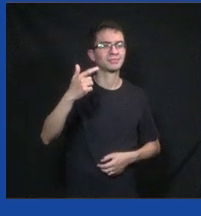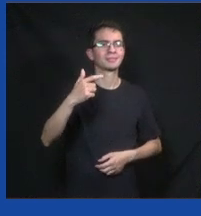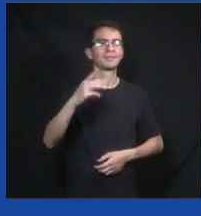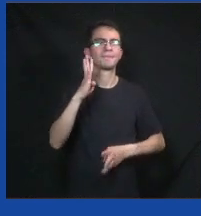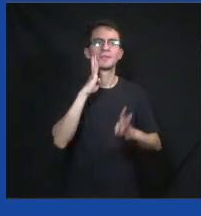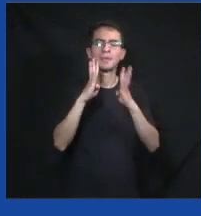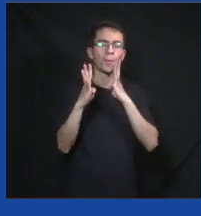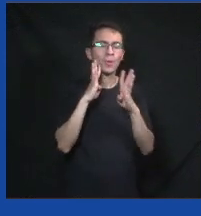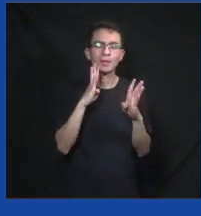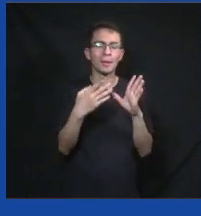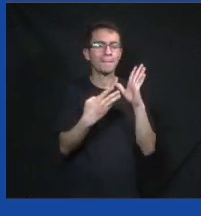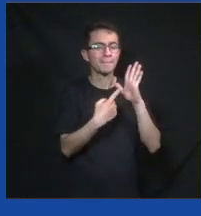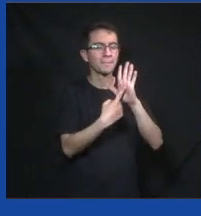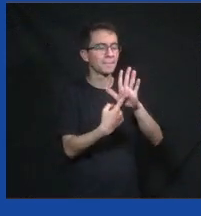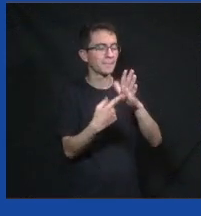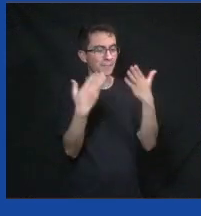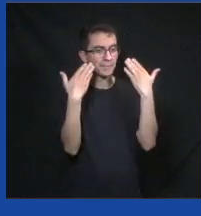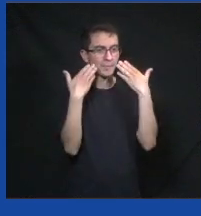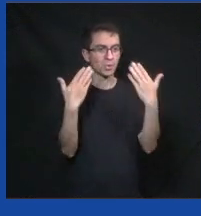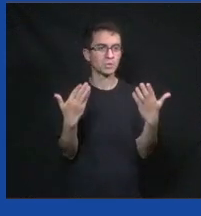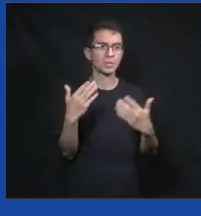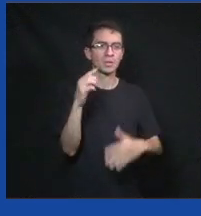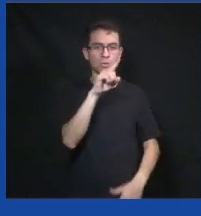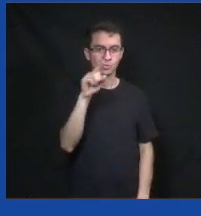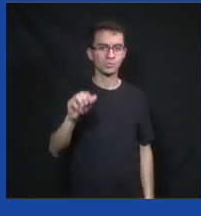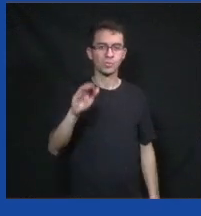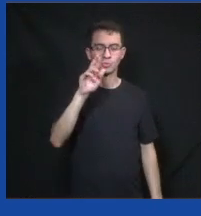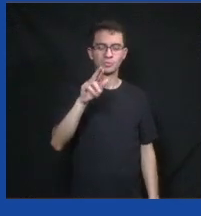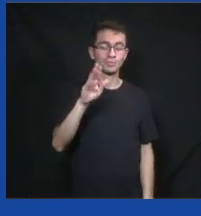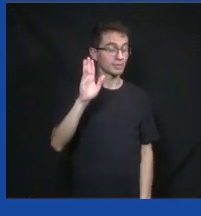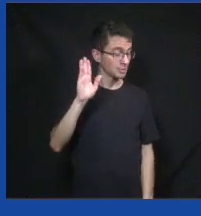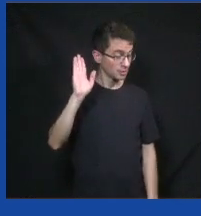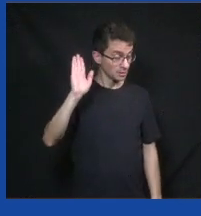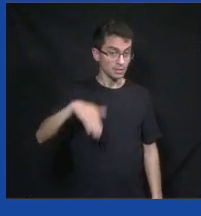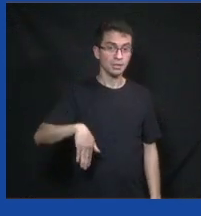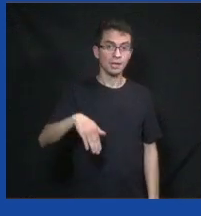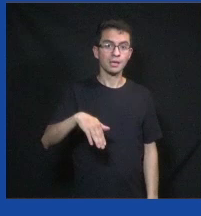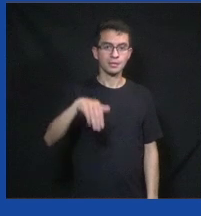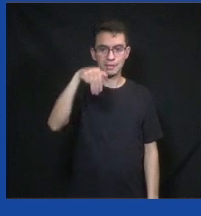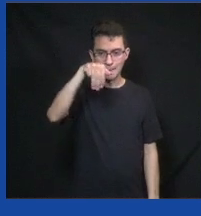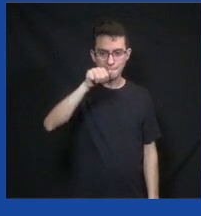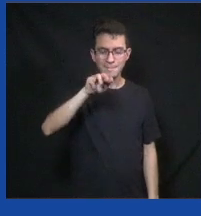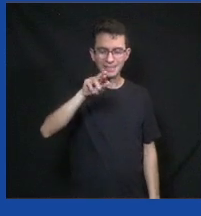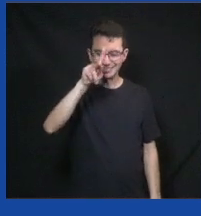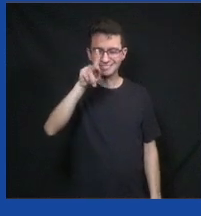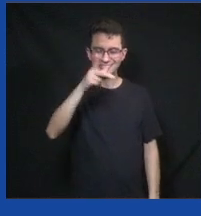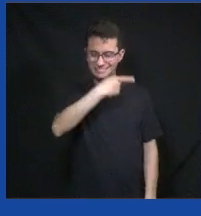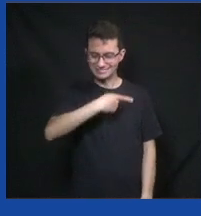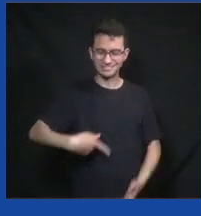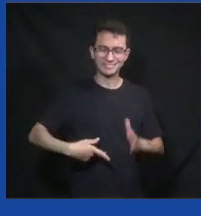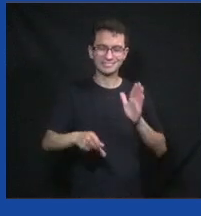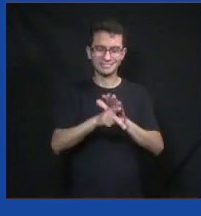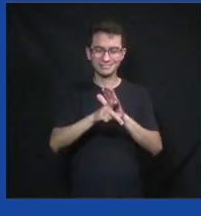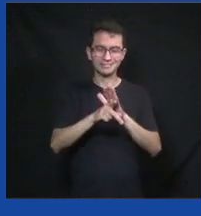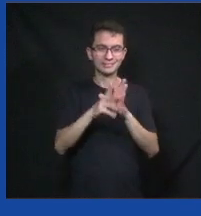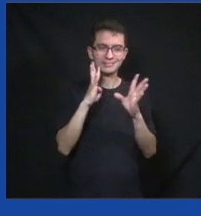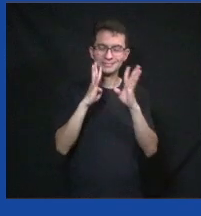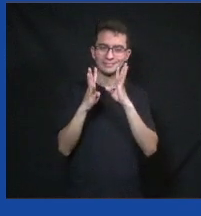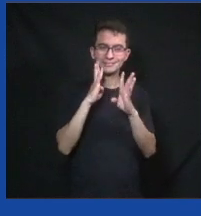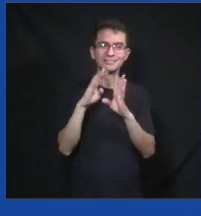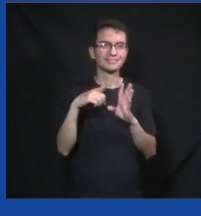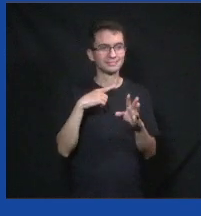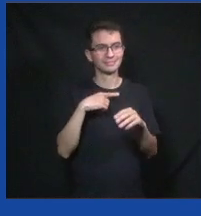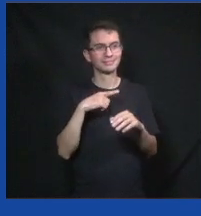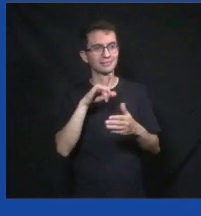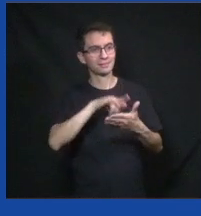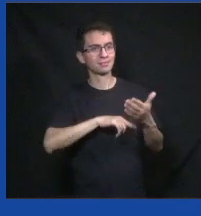apresentado depois do Zuckerberg falar o que eles iam fazer, apresenta o Collab. A gente está na agenda 2030 junto com a ONU. gente tem um contrato